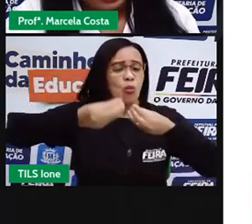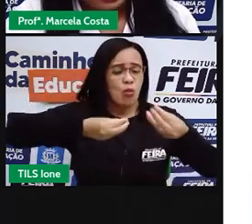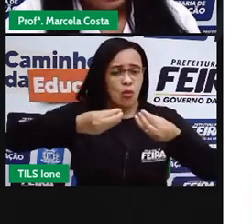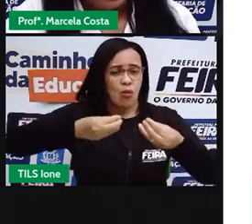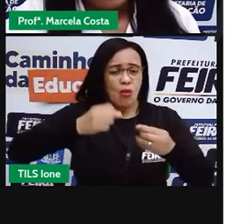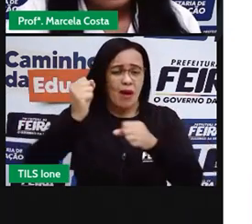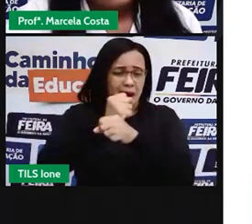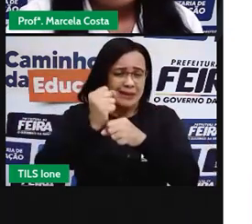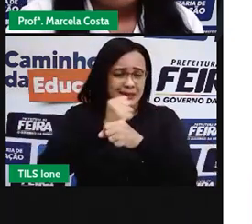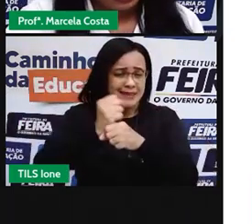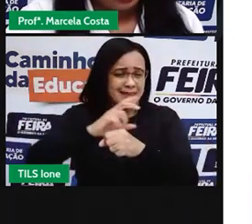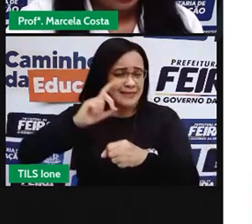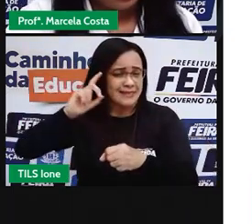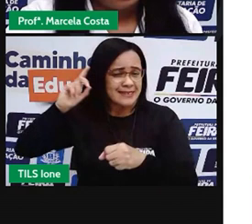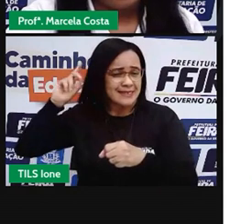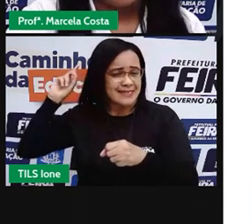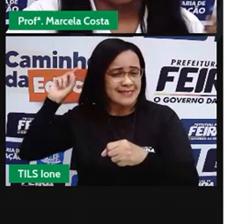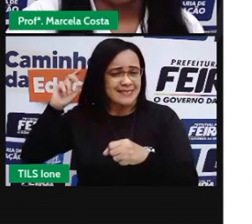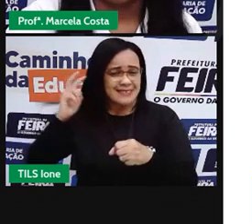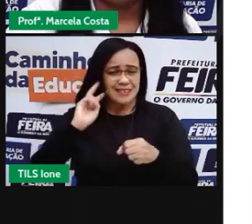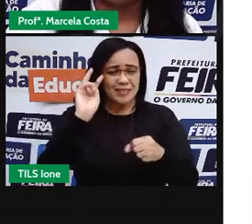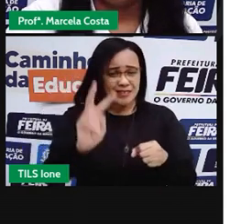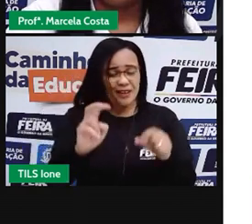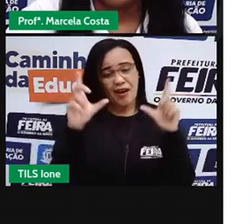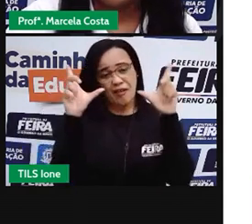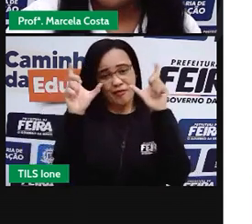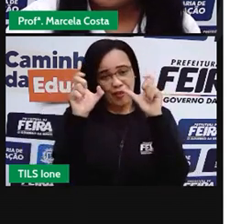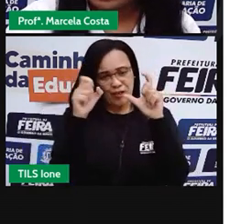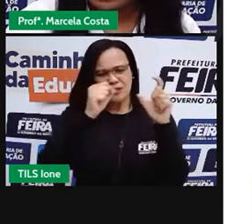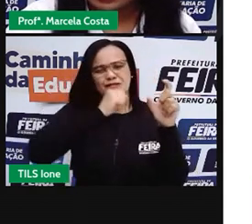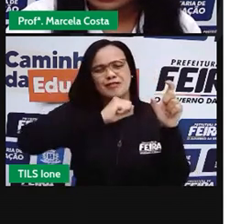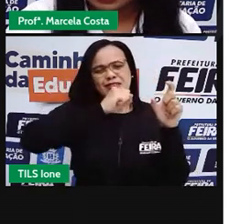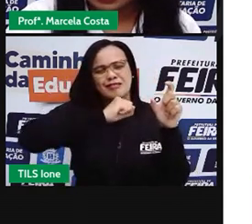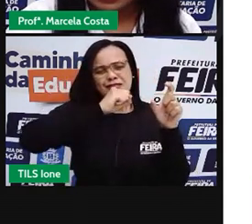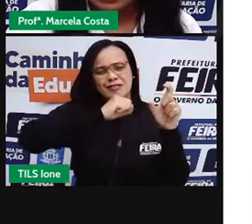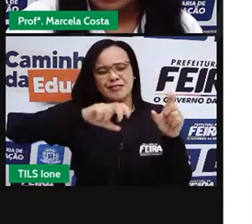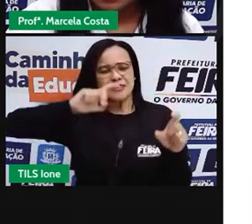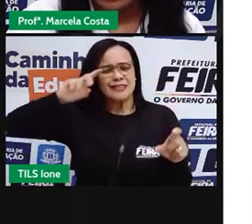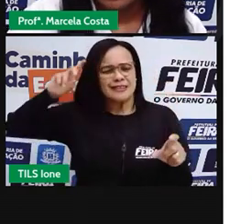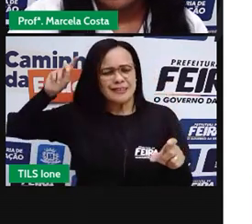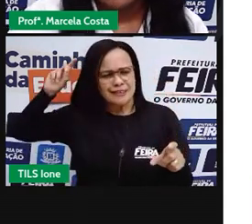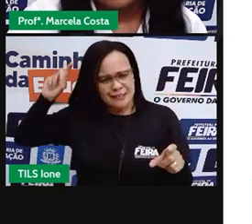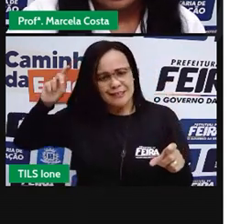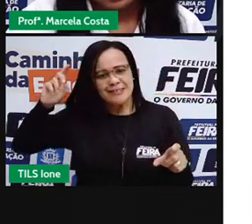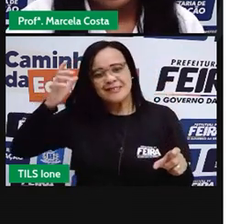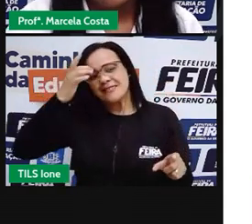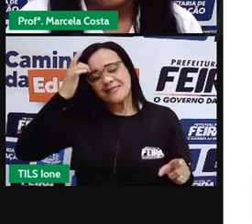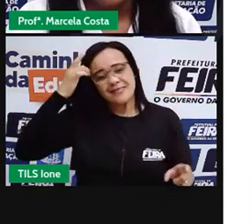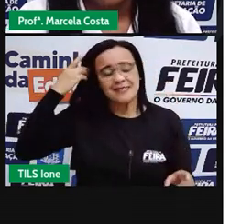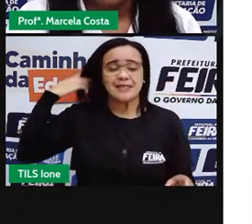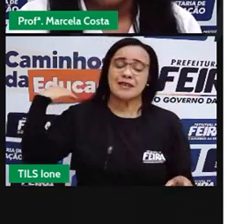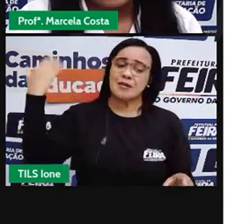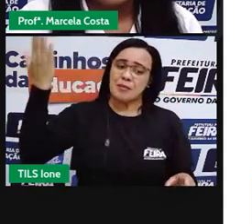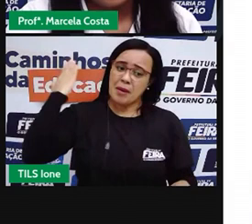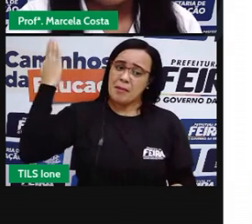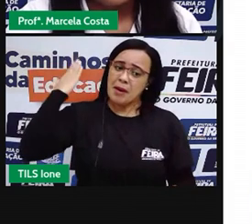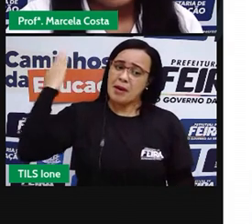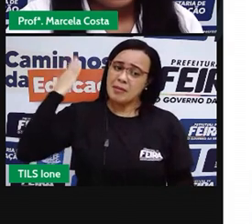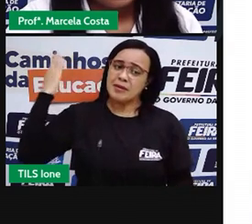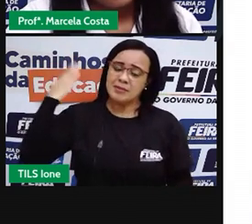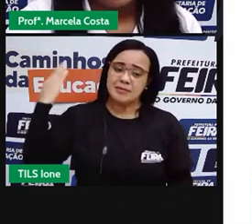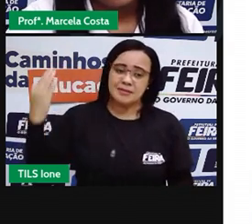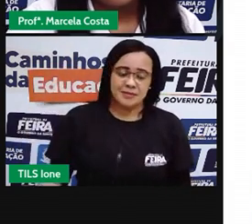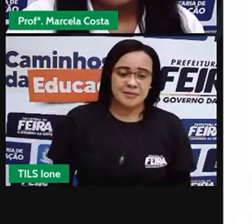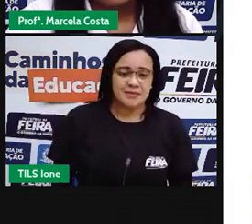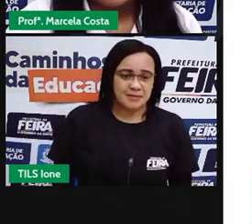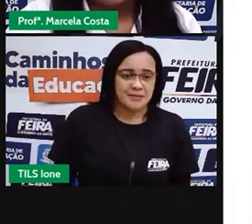antigas. Olha essa imagem, uma imagem de alguns anos atrás. Lá, quando... Lá já não é